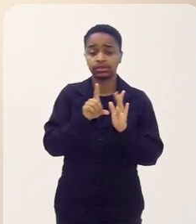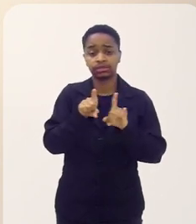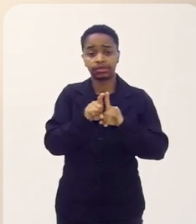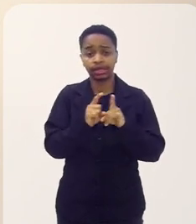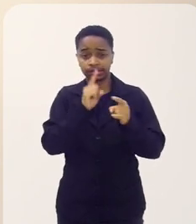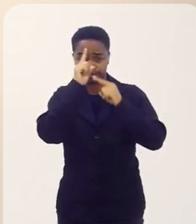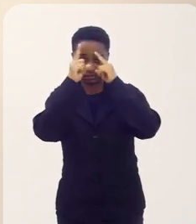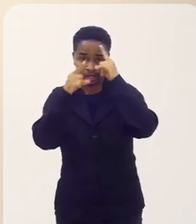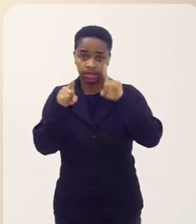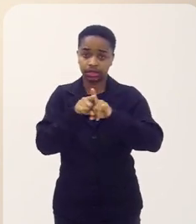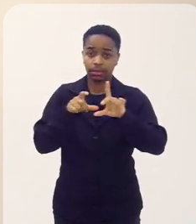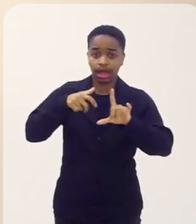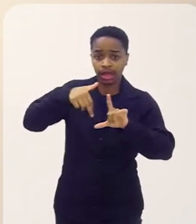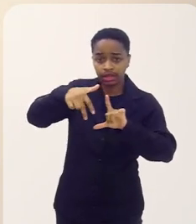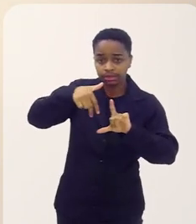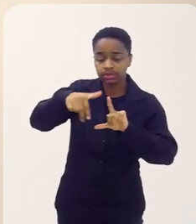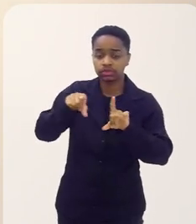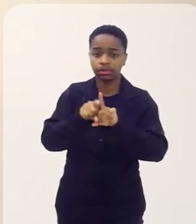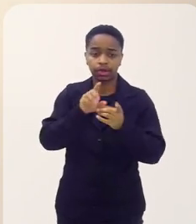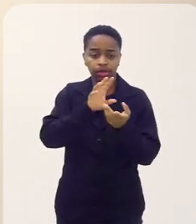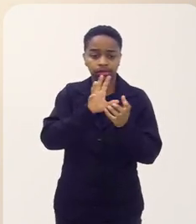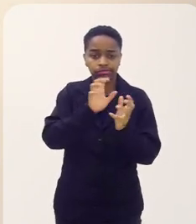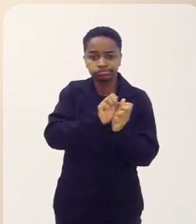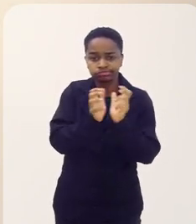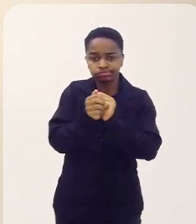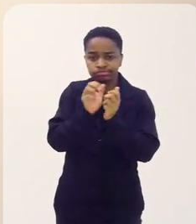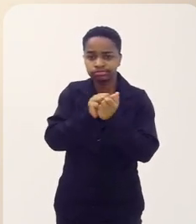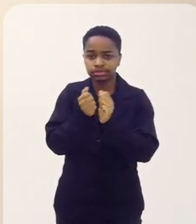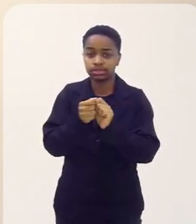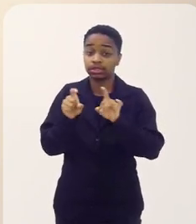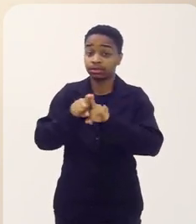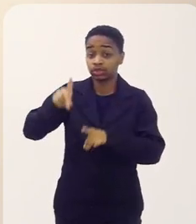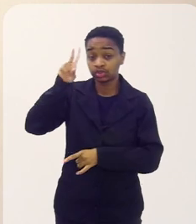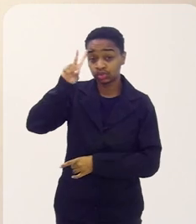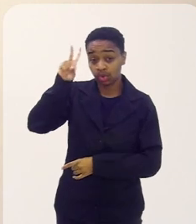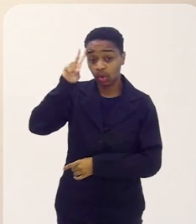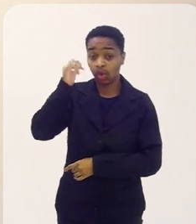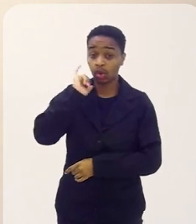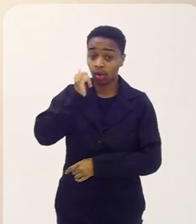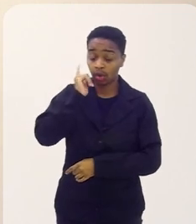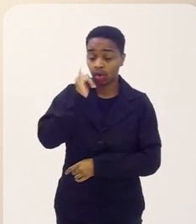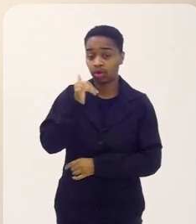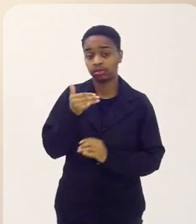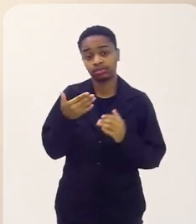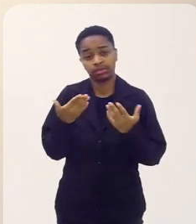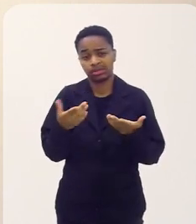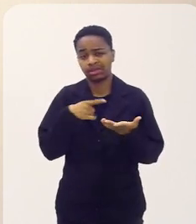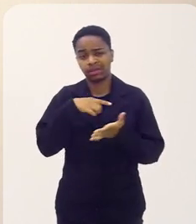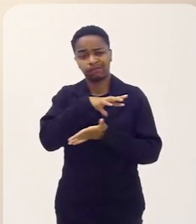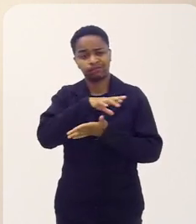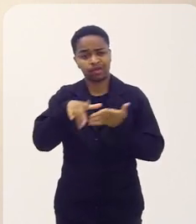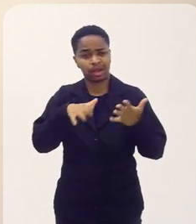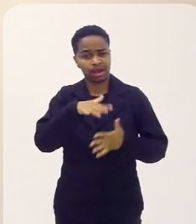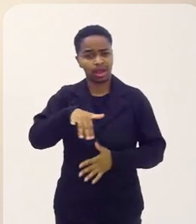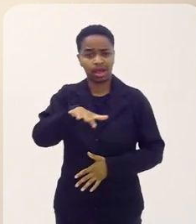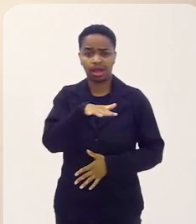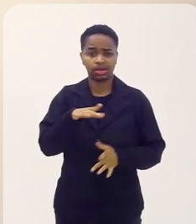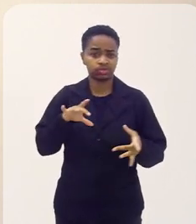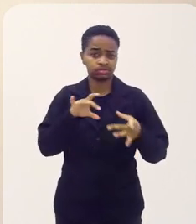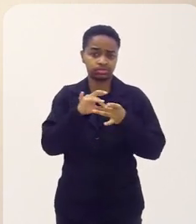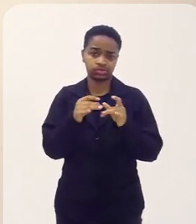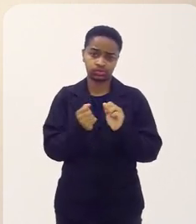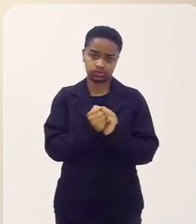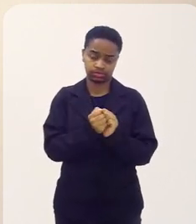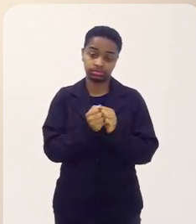criativa parte de animação a parte de modelagem tanto de parte da história a parte narrativa da história tem diversas áreas